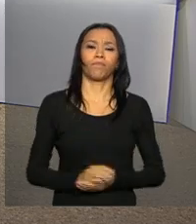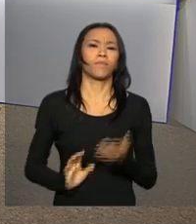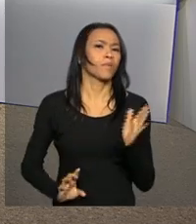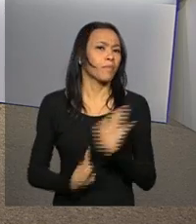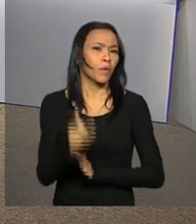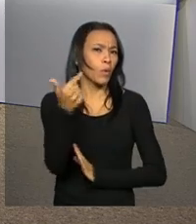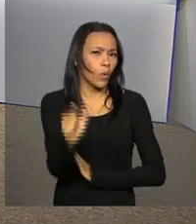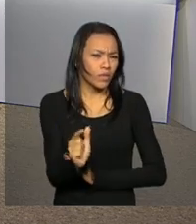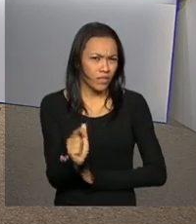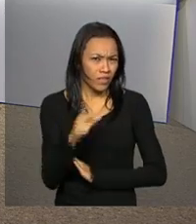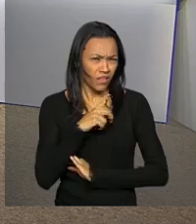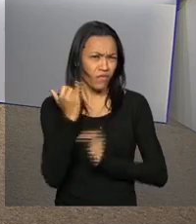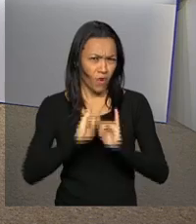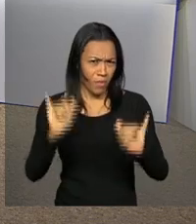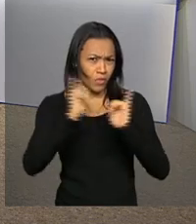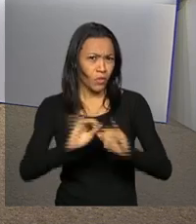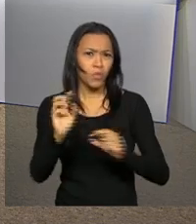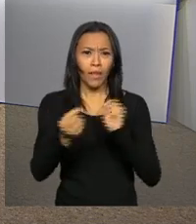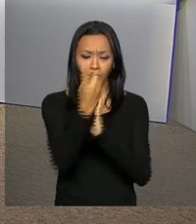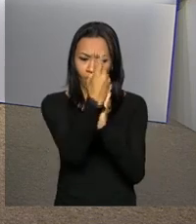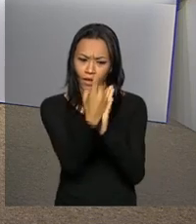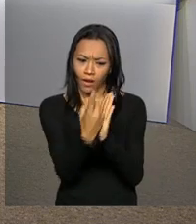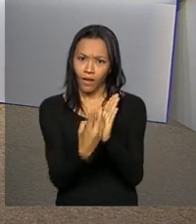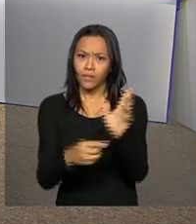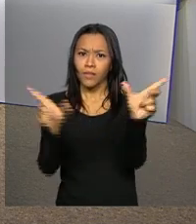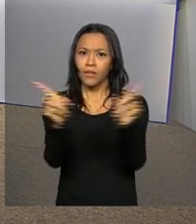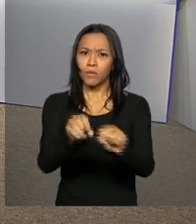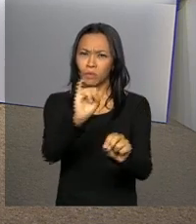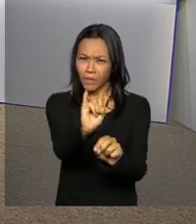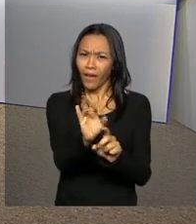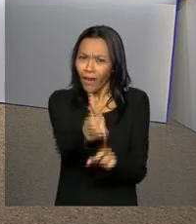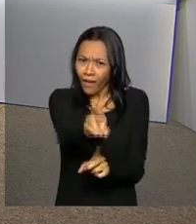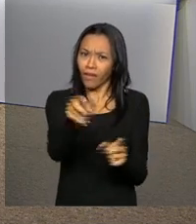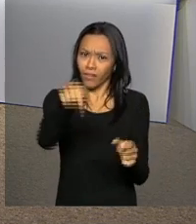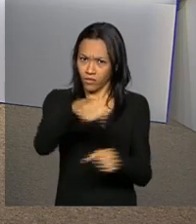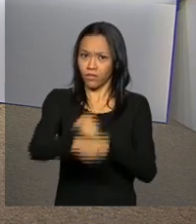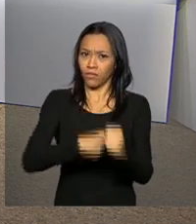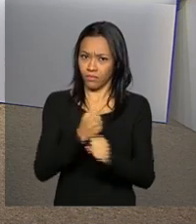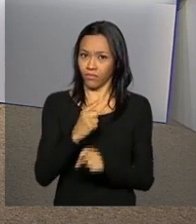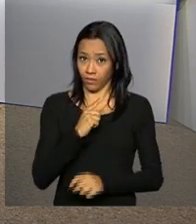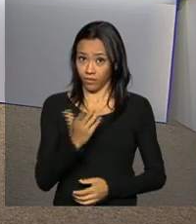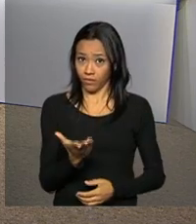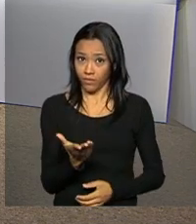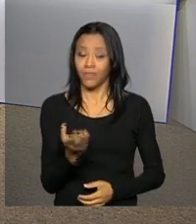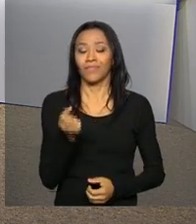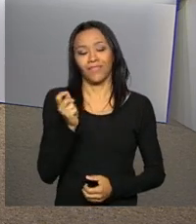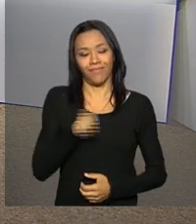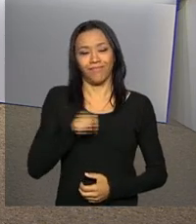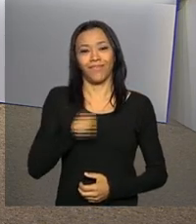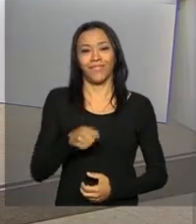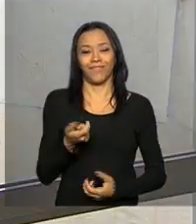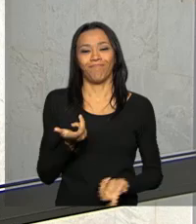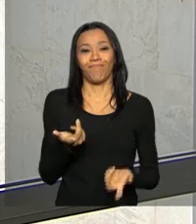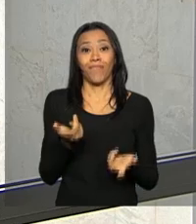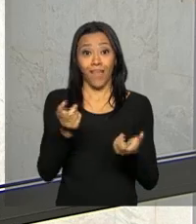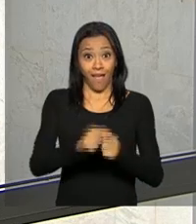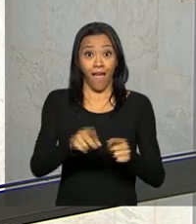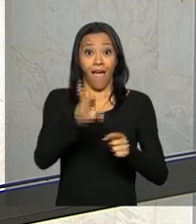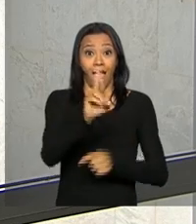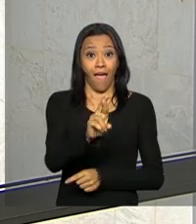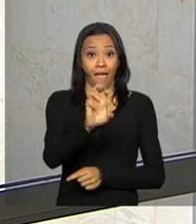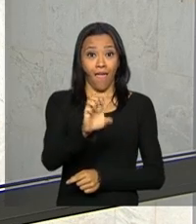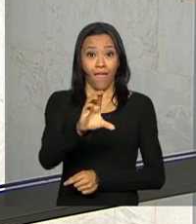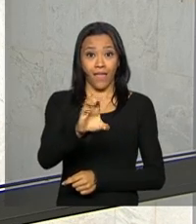você tem também informações sobre a declaração do imposto de renda esse ano, não é? Isso mesmo, Jaime. A Receita